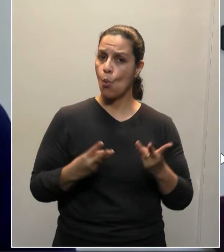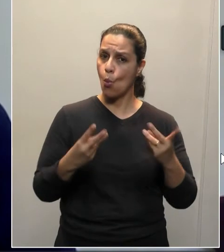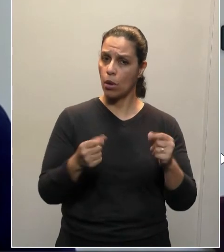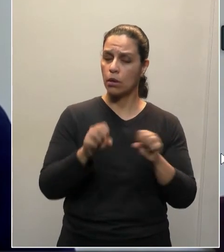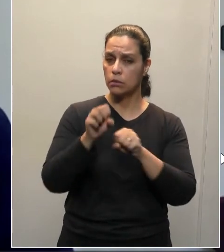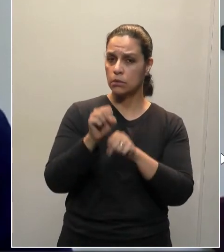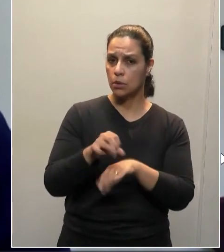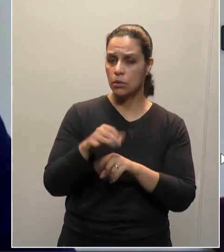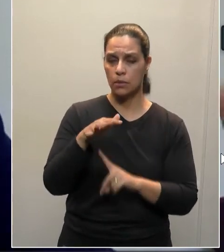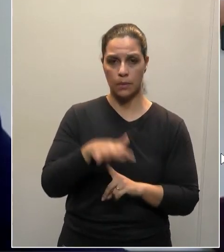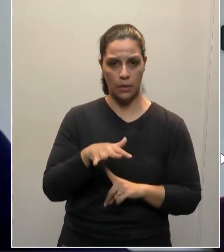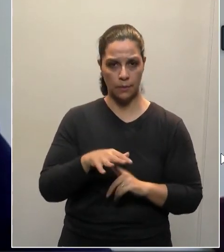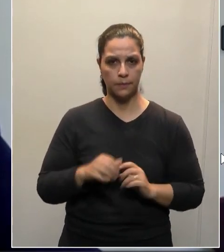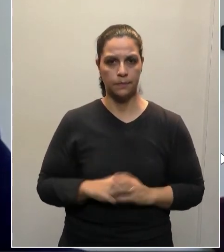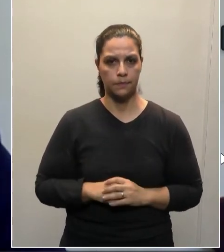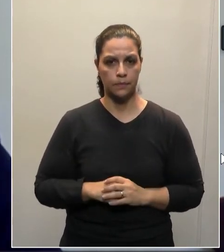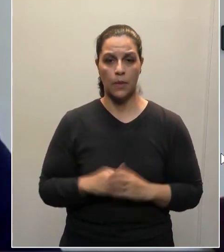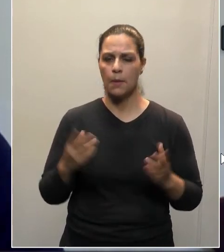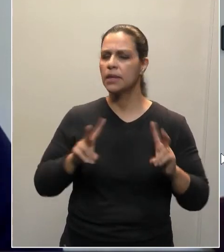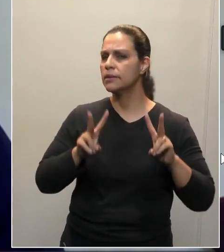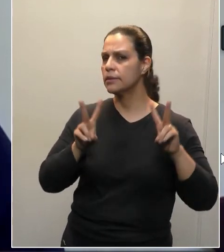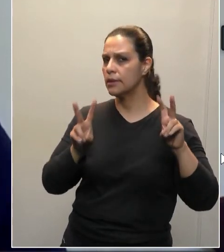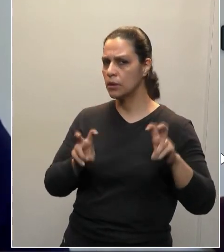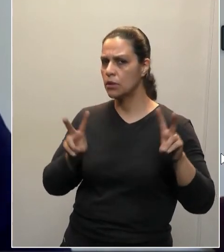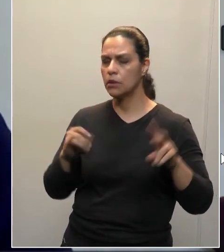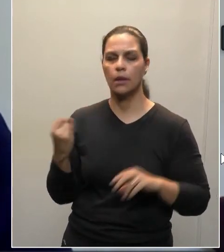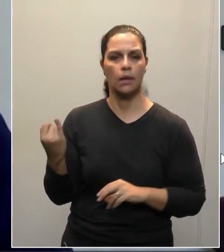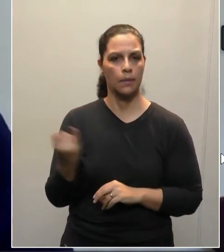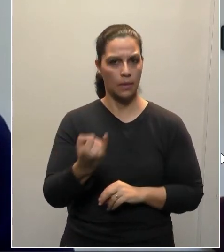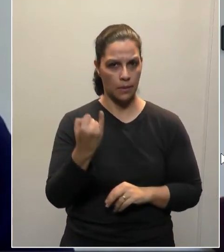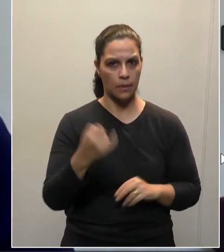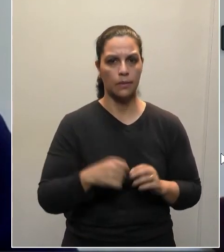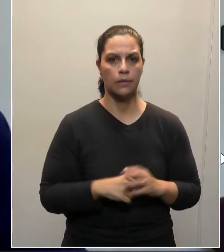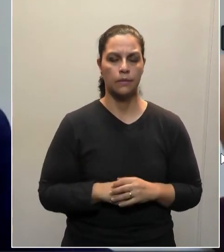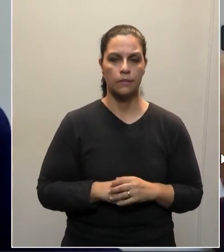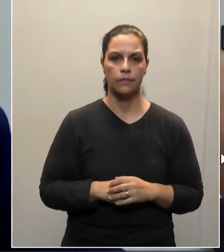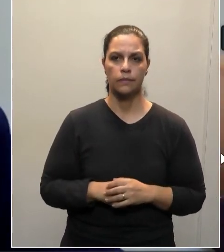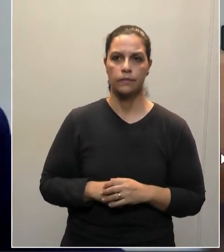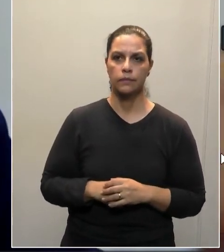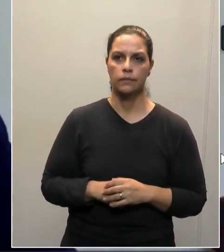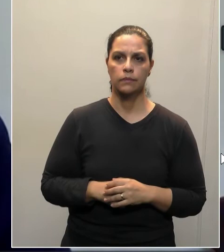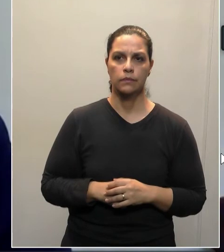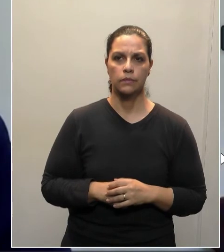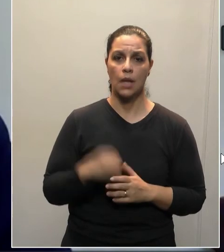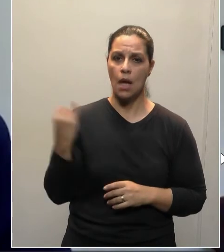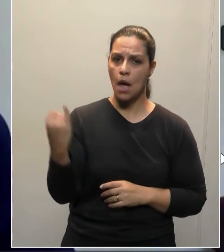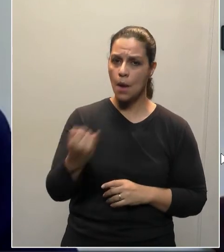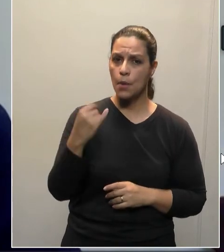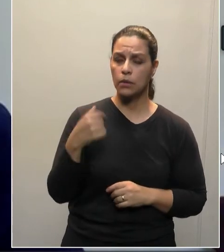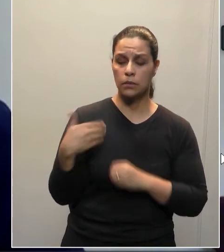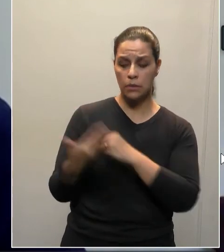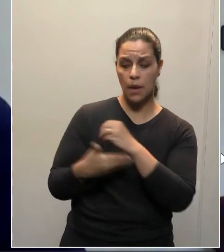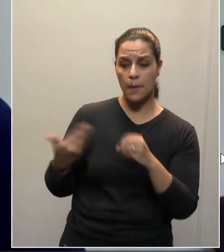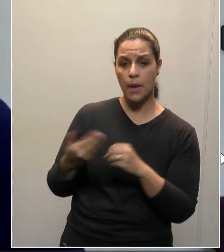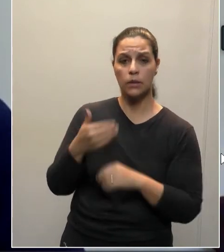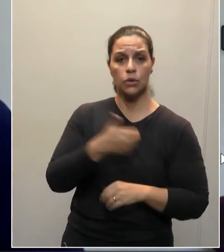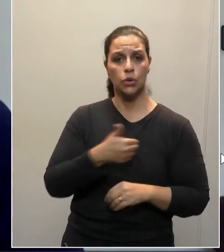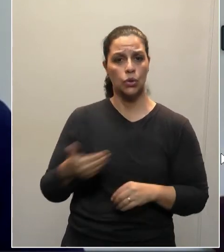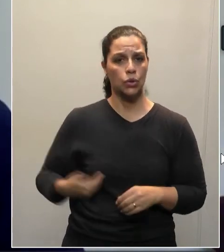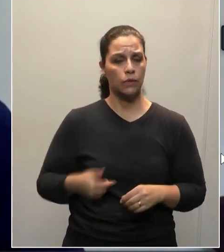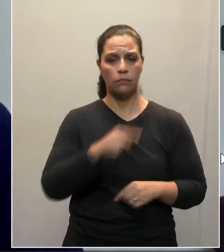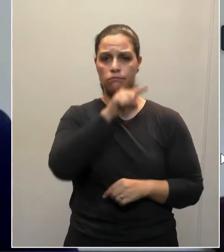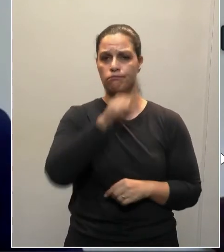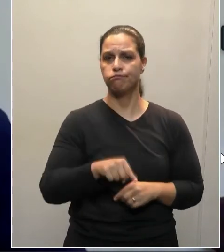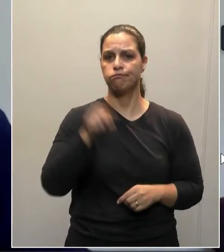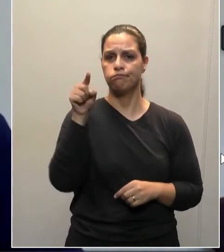educação do Estado do Paraná. Mas este é um tema muito importante. É fundamental que o governo revogue esse